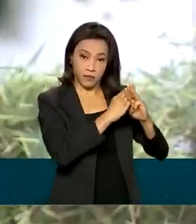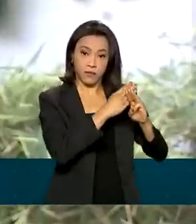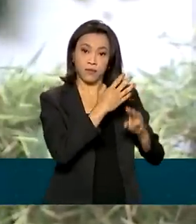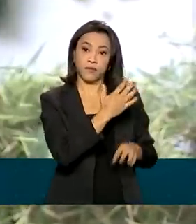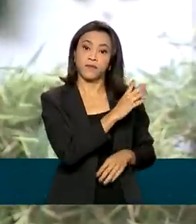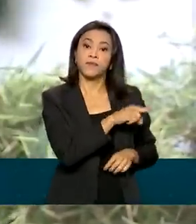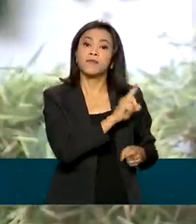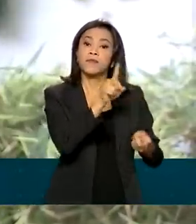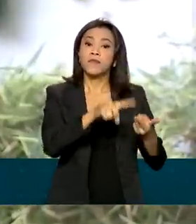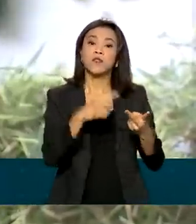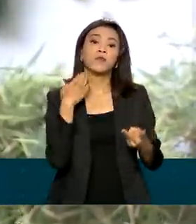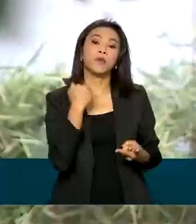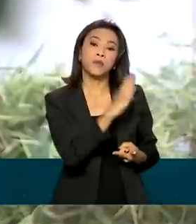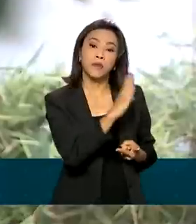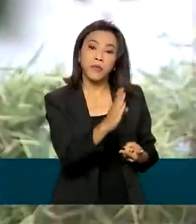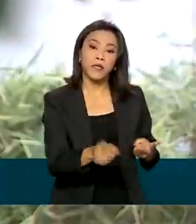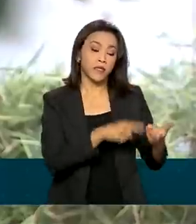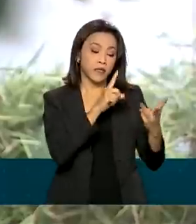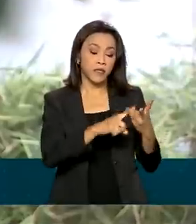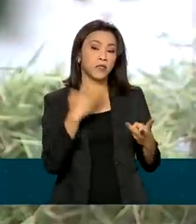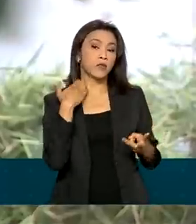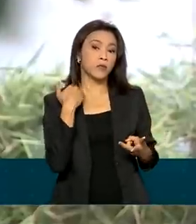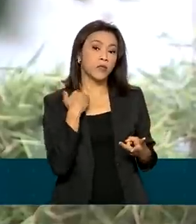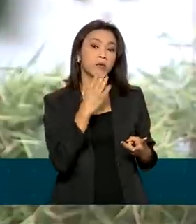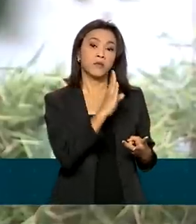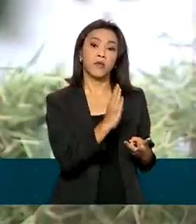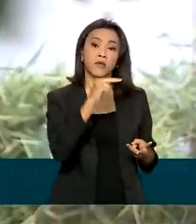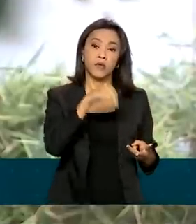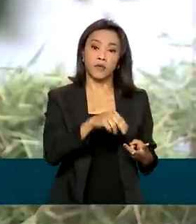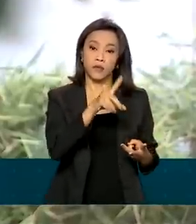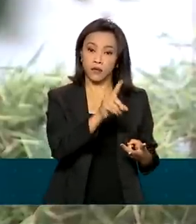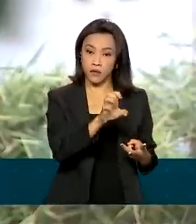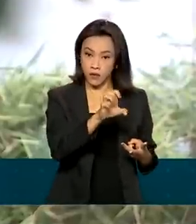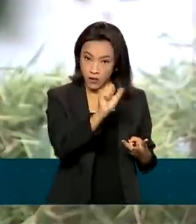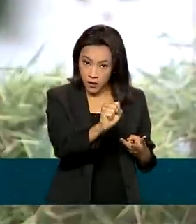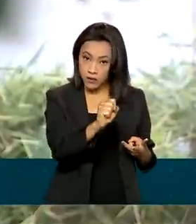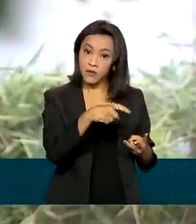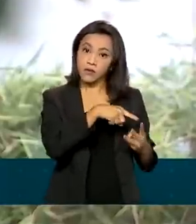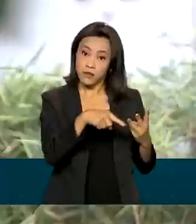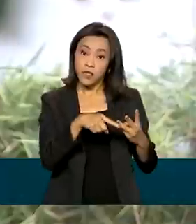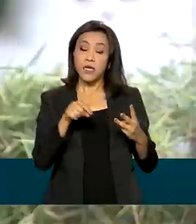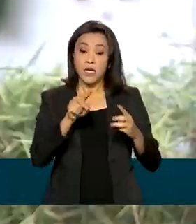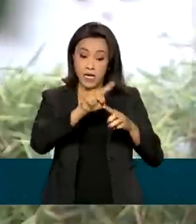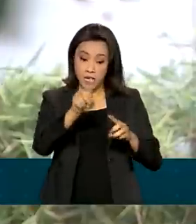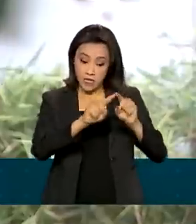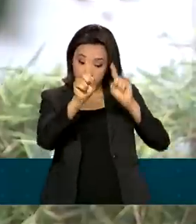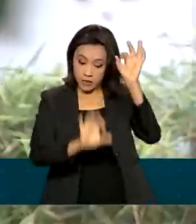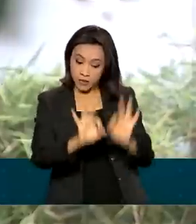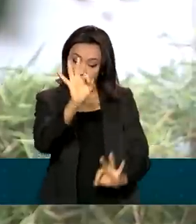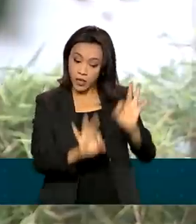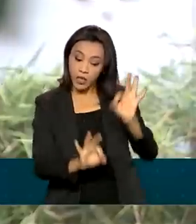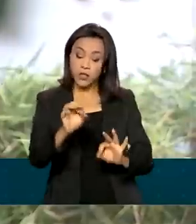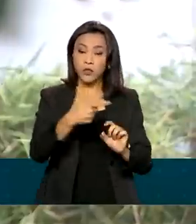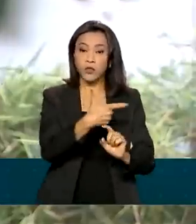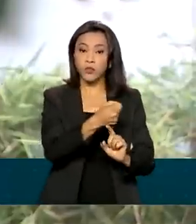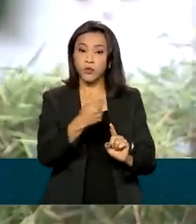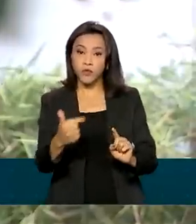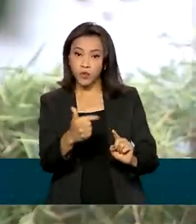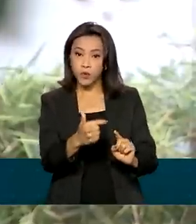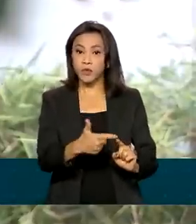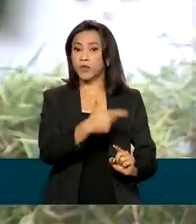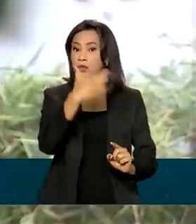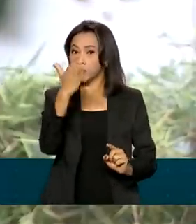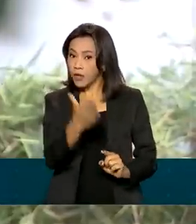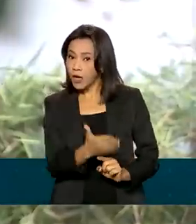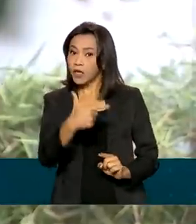e também do BNDES. Outro montante virá do Plano Safra 2022-2023, lançado no